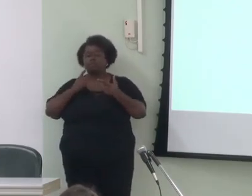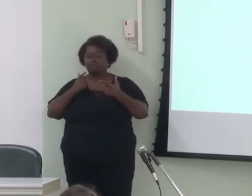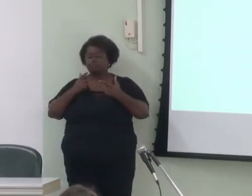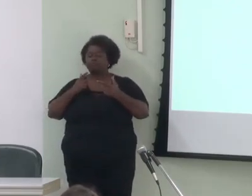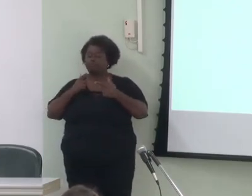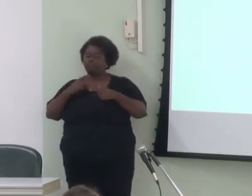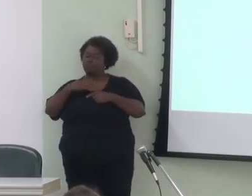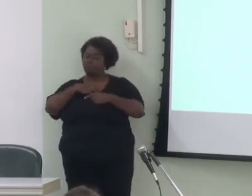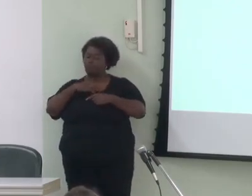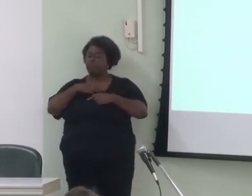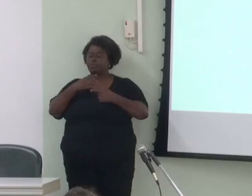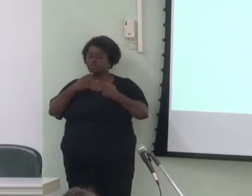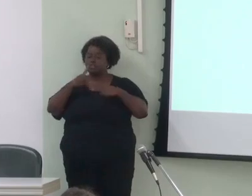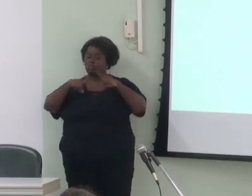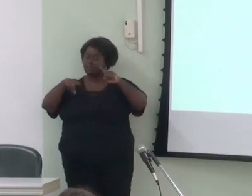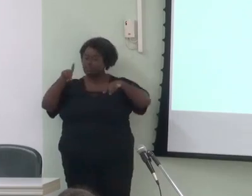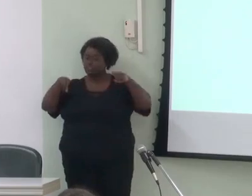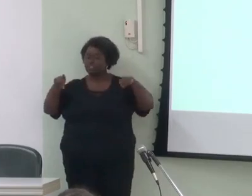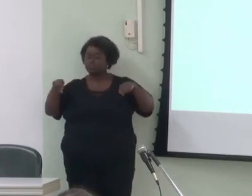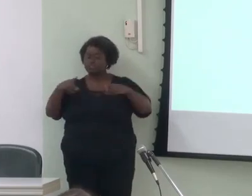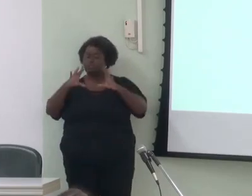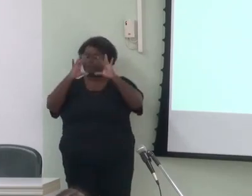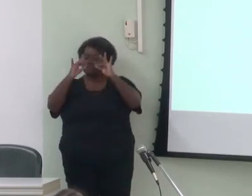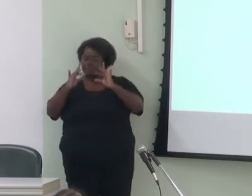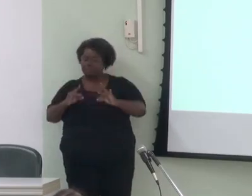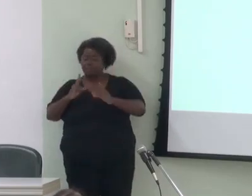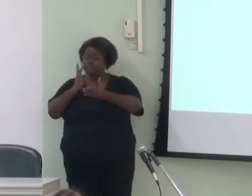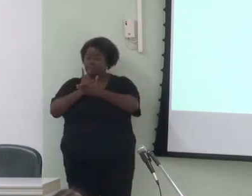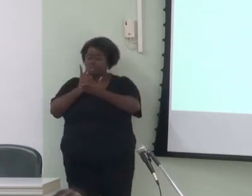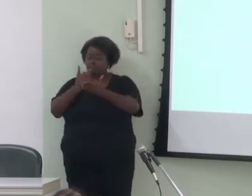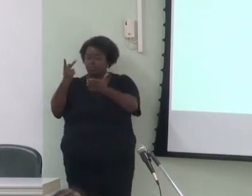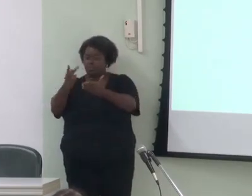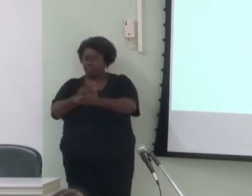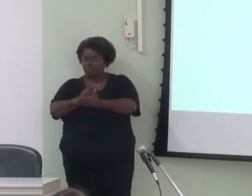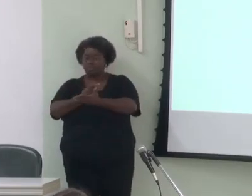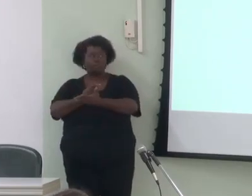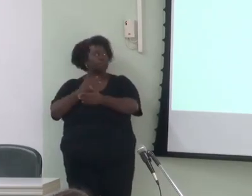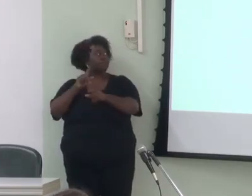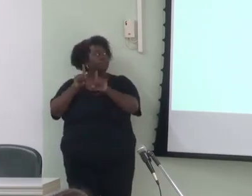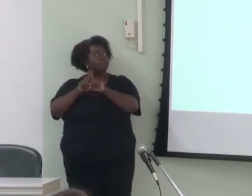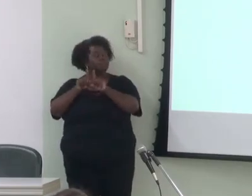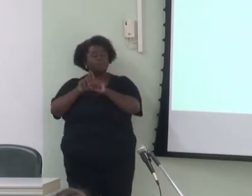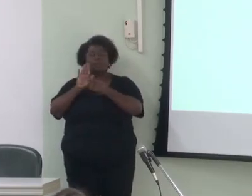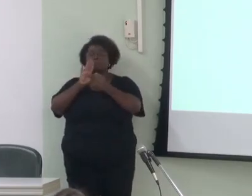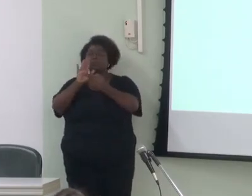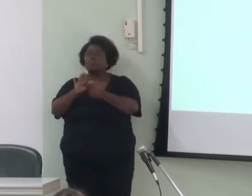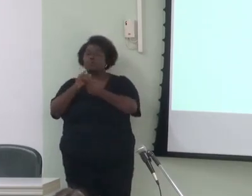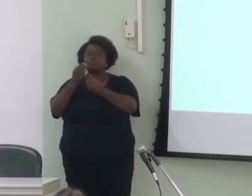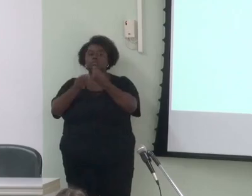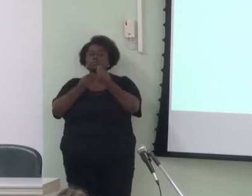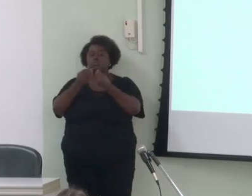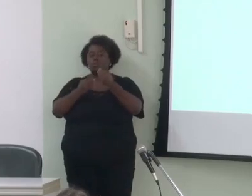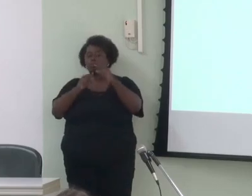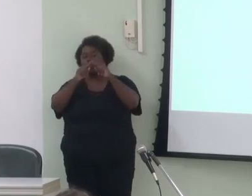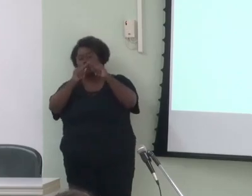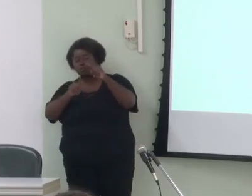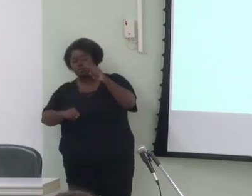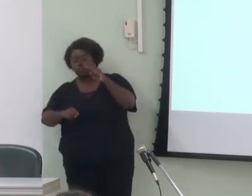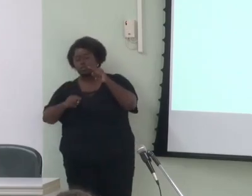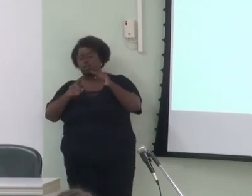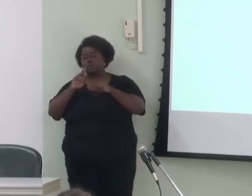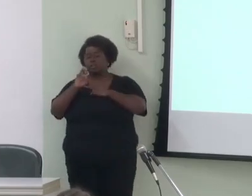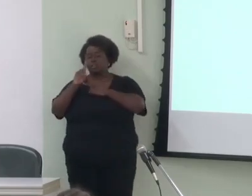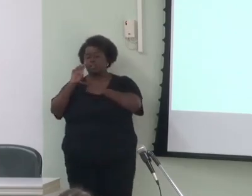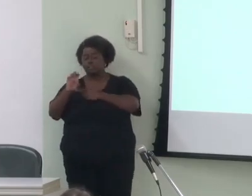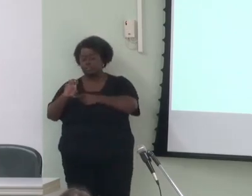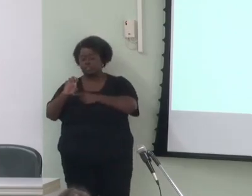tipos de evento e assim defendo a configuração horizontal da rede para representar não apenas a similaridade mas também a